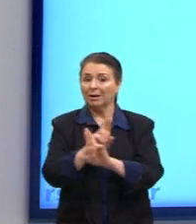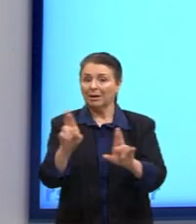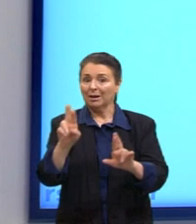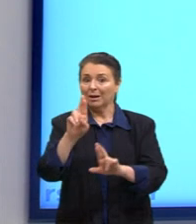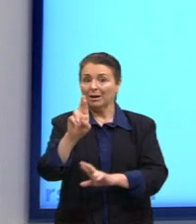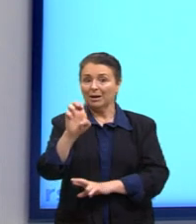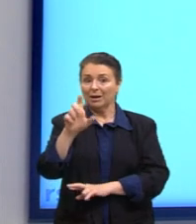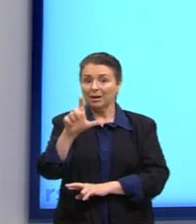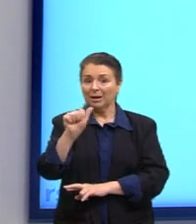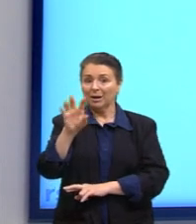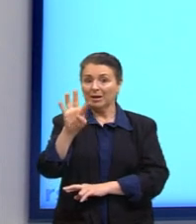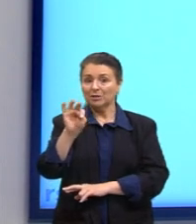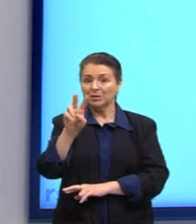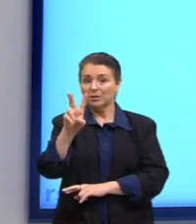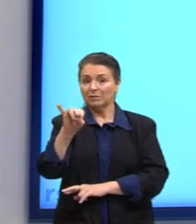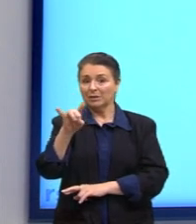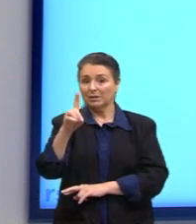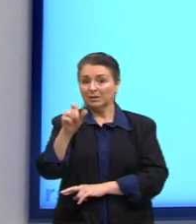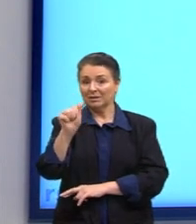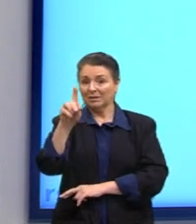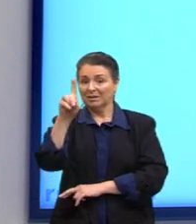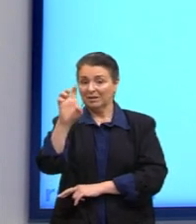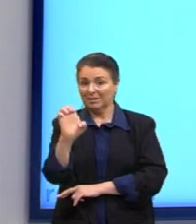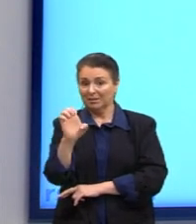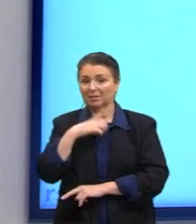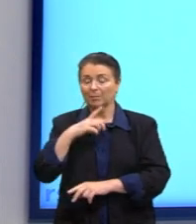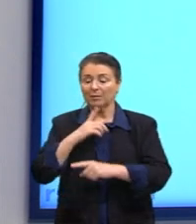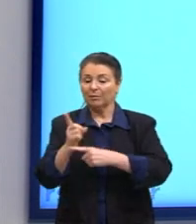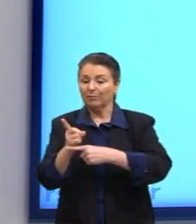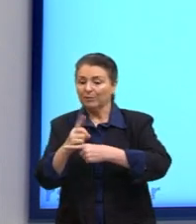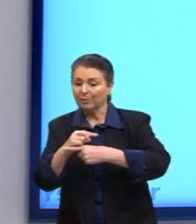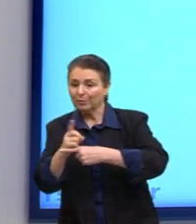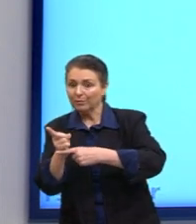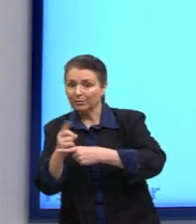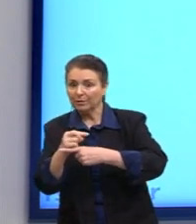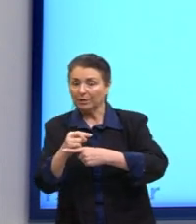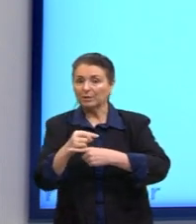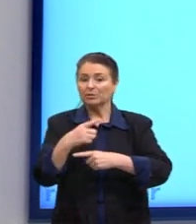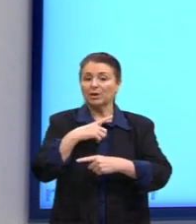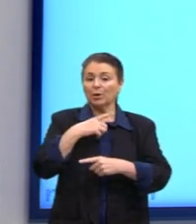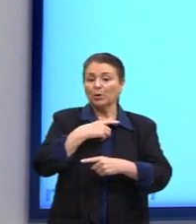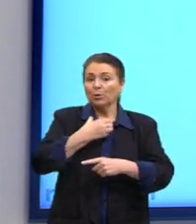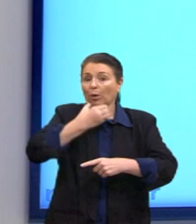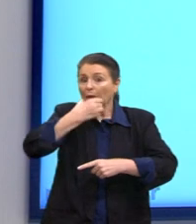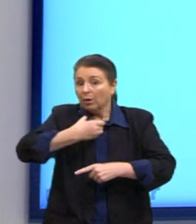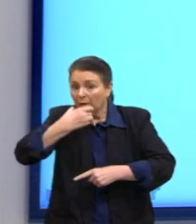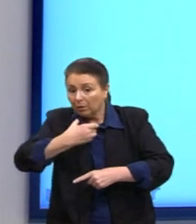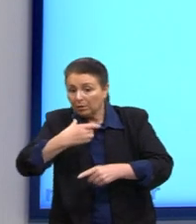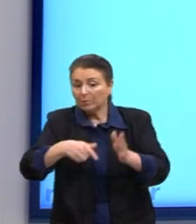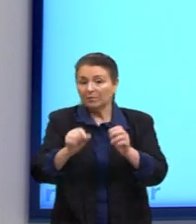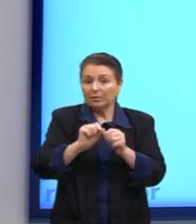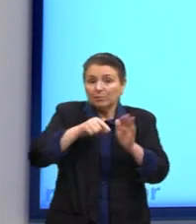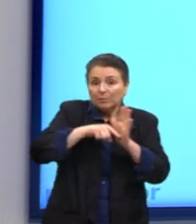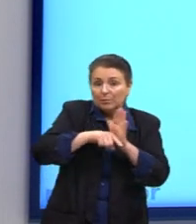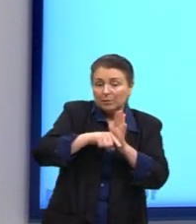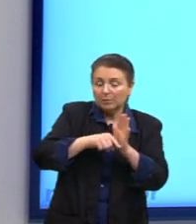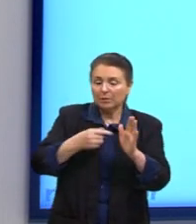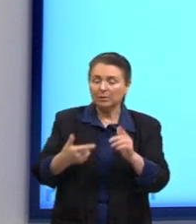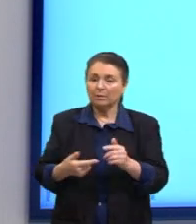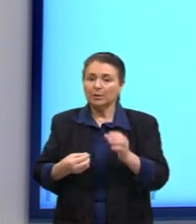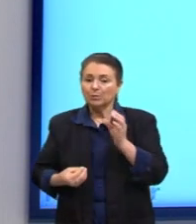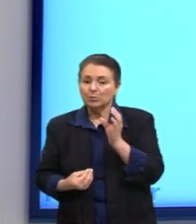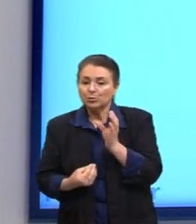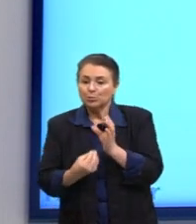se tinha até antes, na questão da velocidade. O Einstein vai problematizar. Também vão surgir críticas